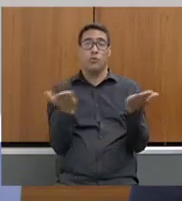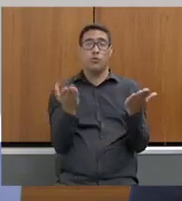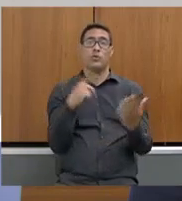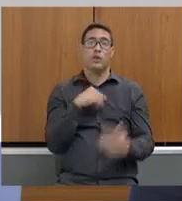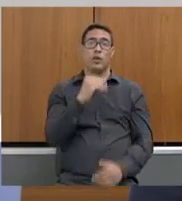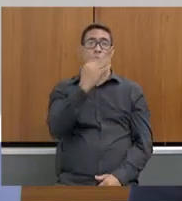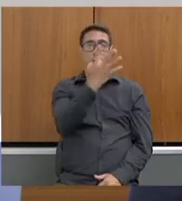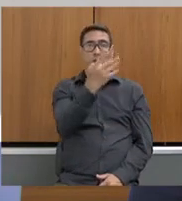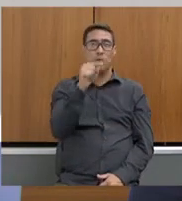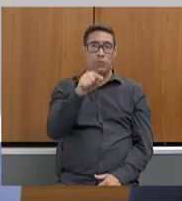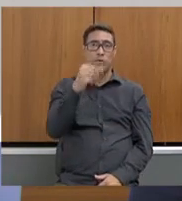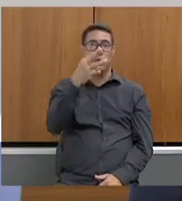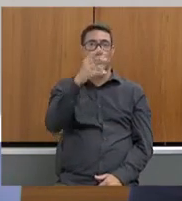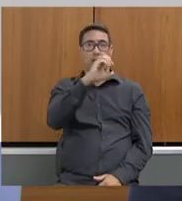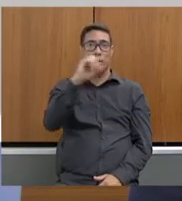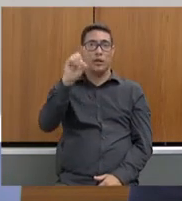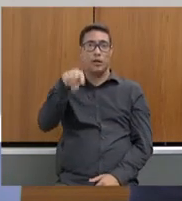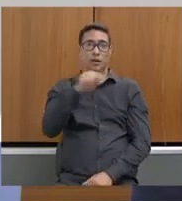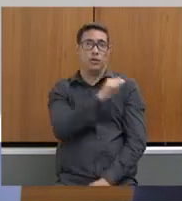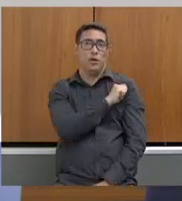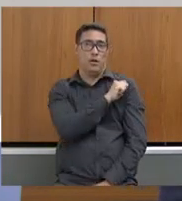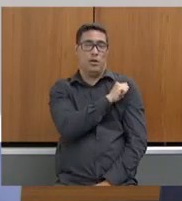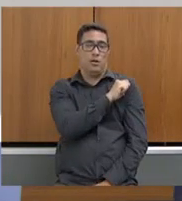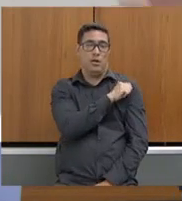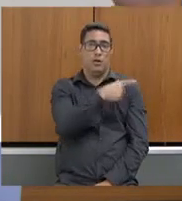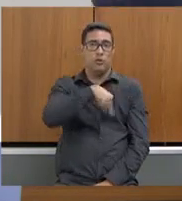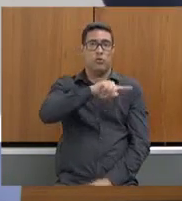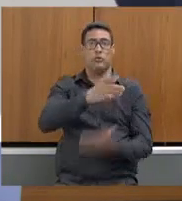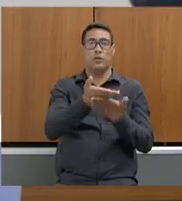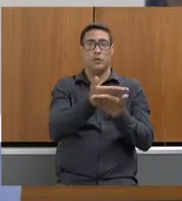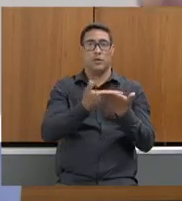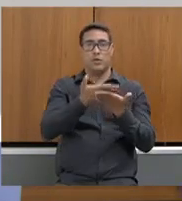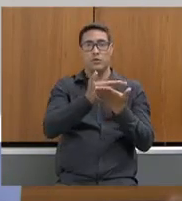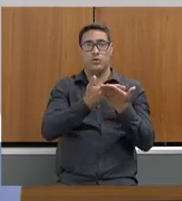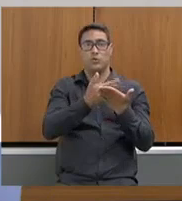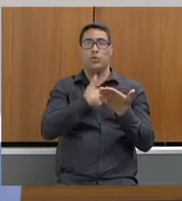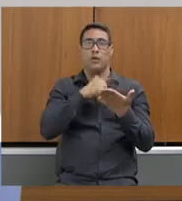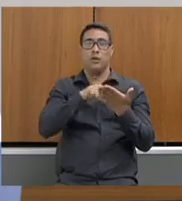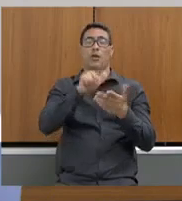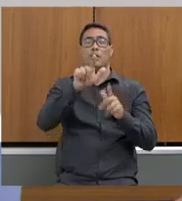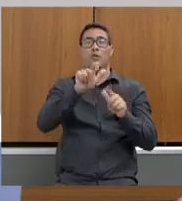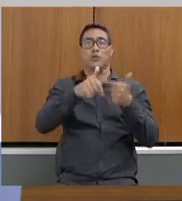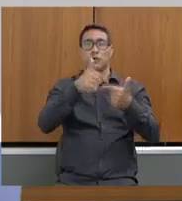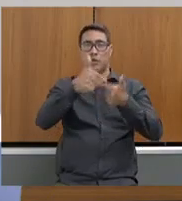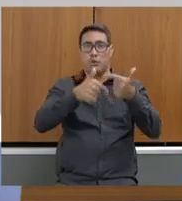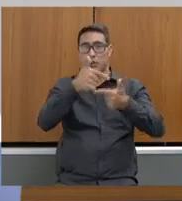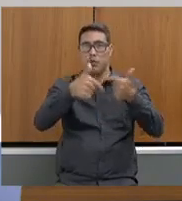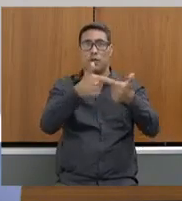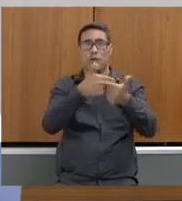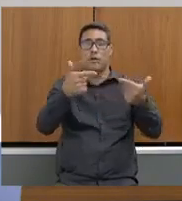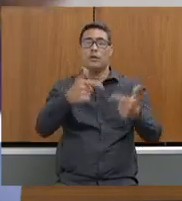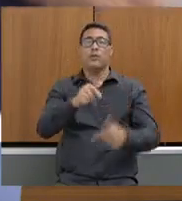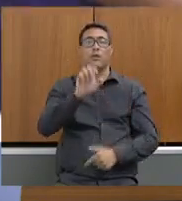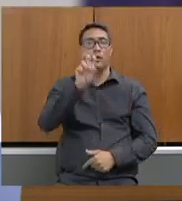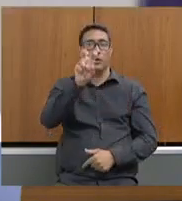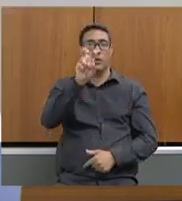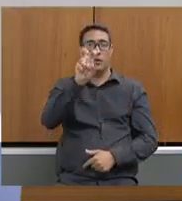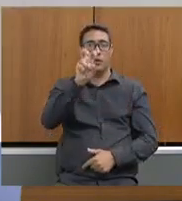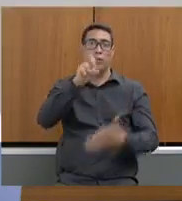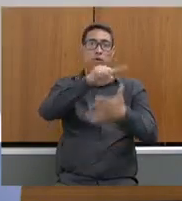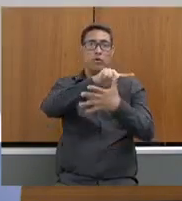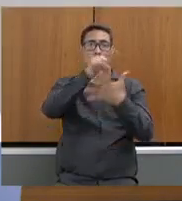.300 alunos atendidos. Esse trabalho visa cinco eixos estruturantes,